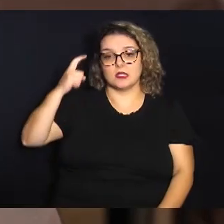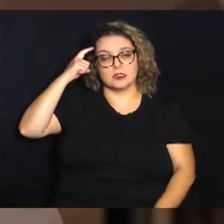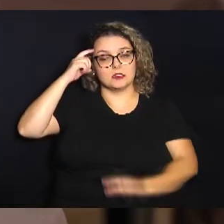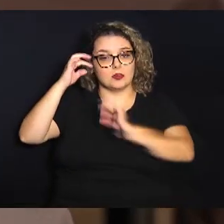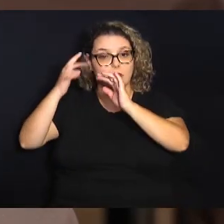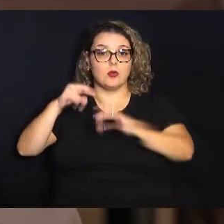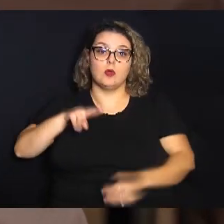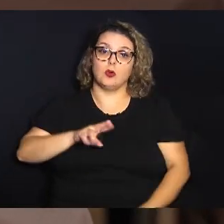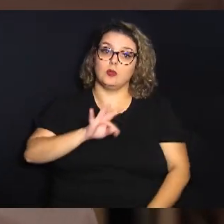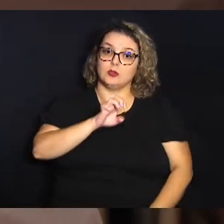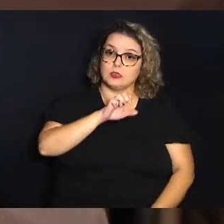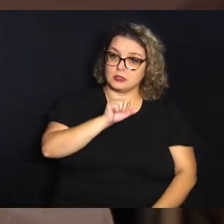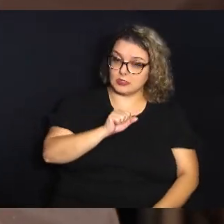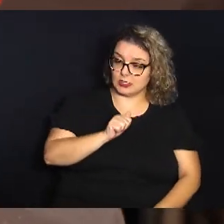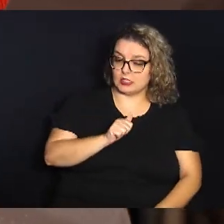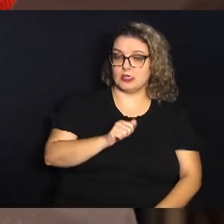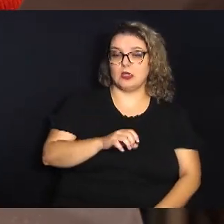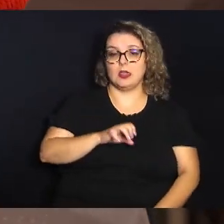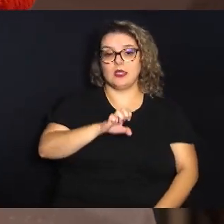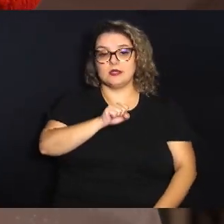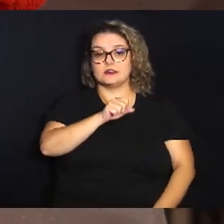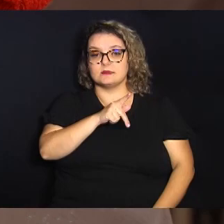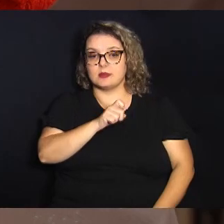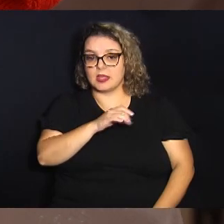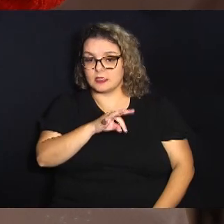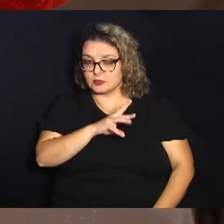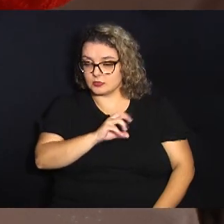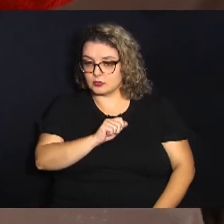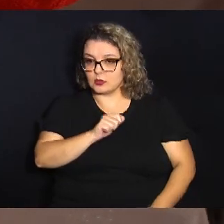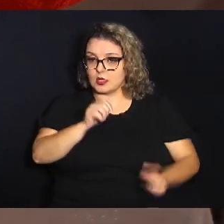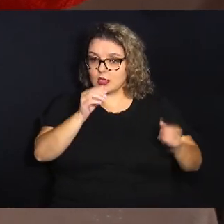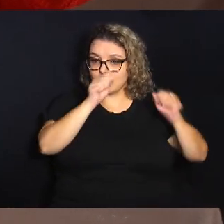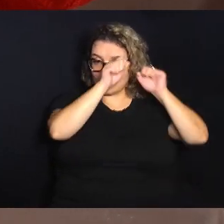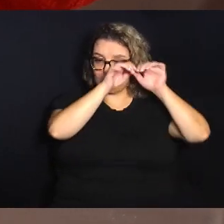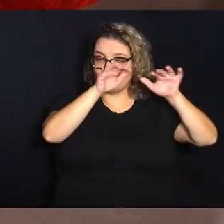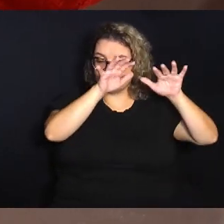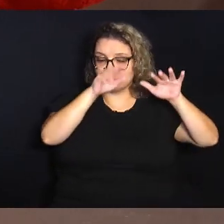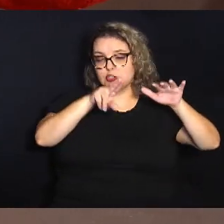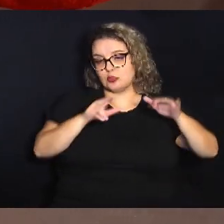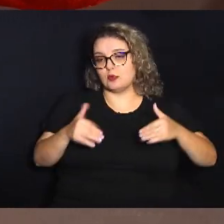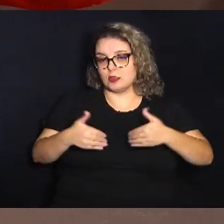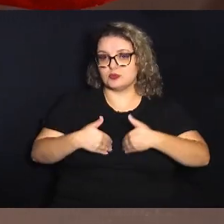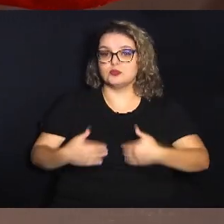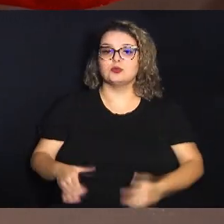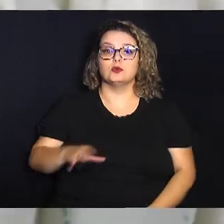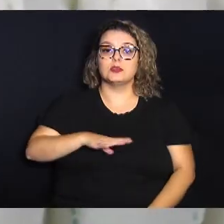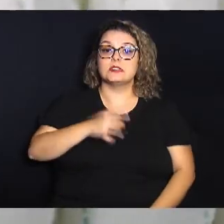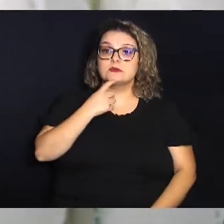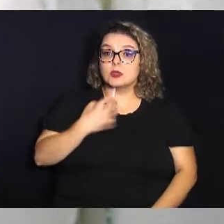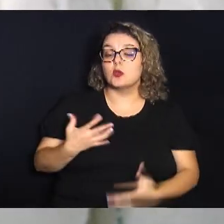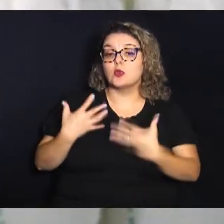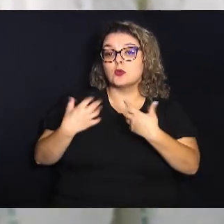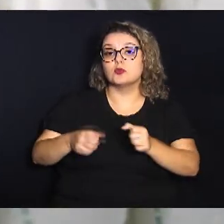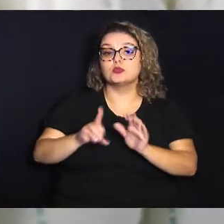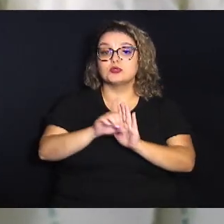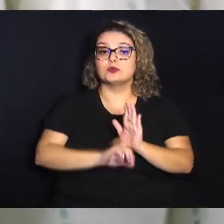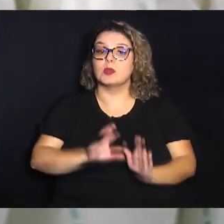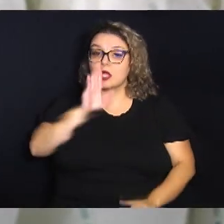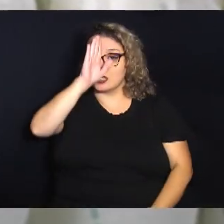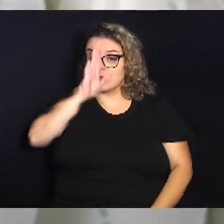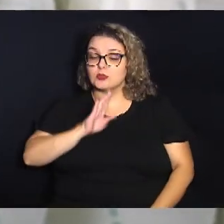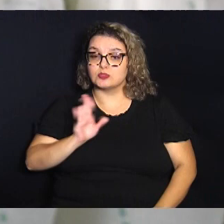ou portadores de TEA o transtorno do espectro autista no município de Campinas o direito ao